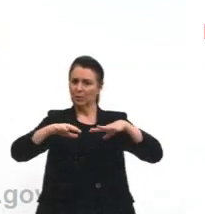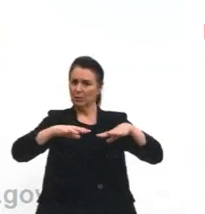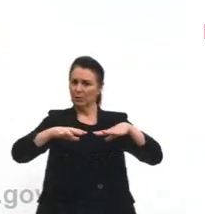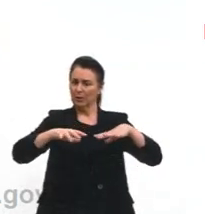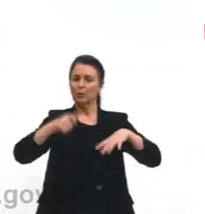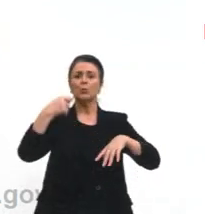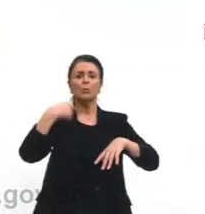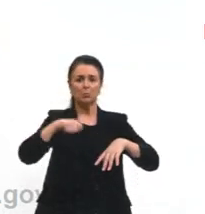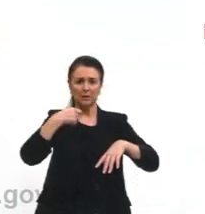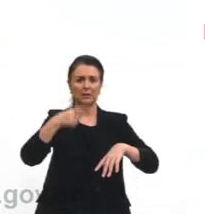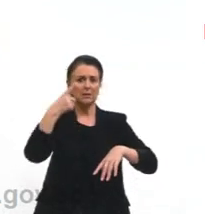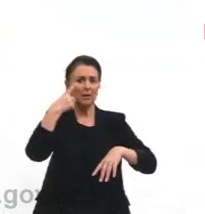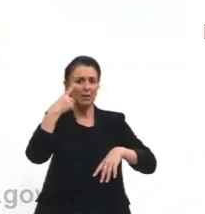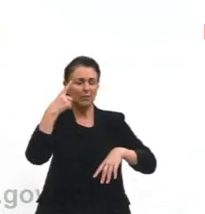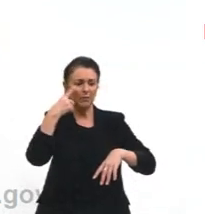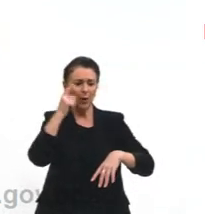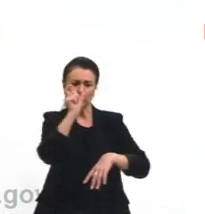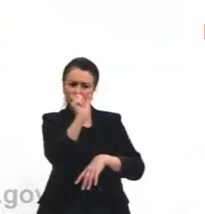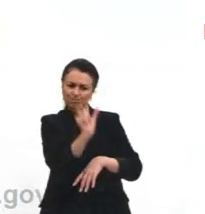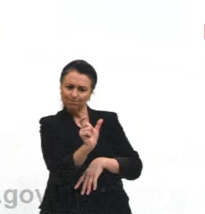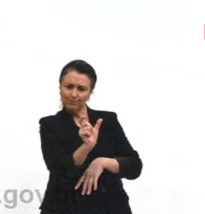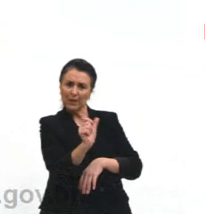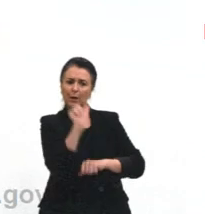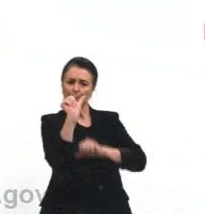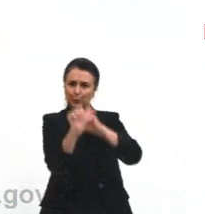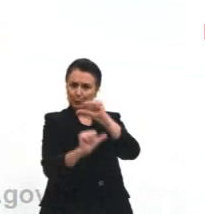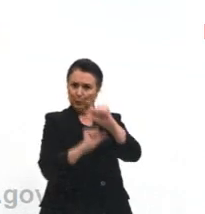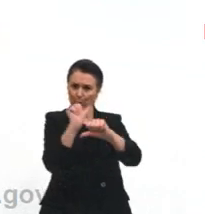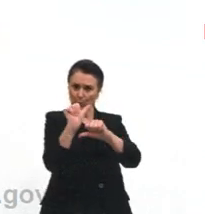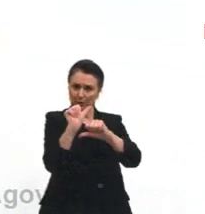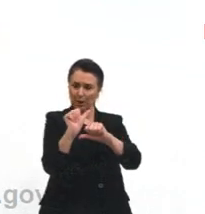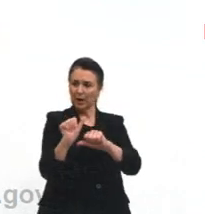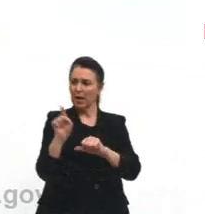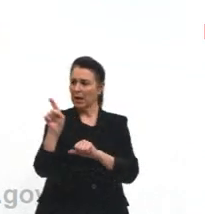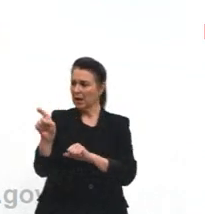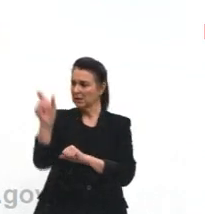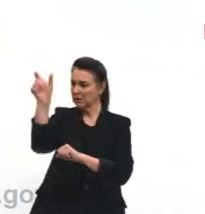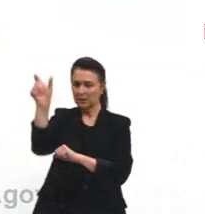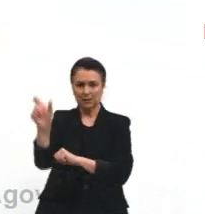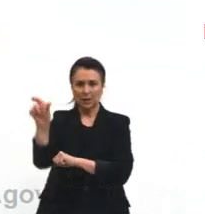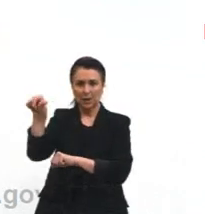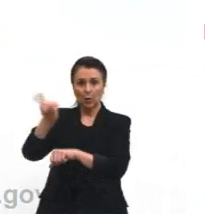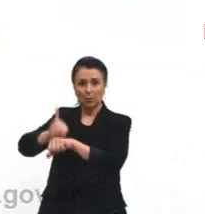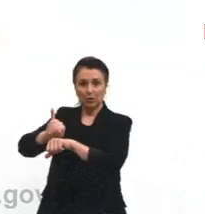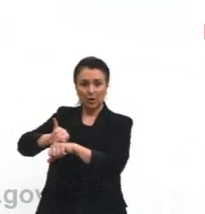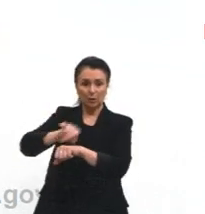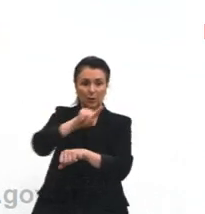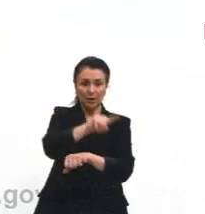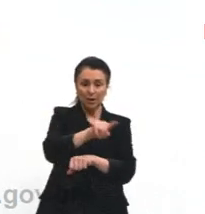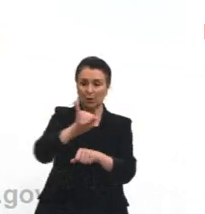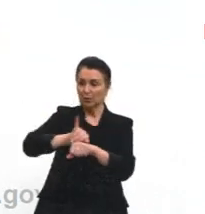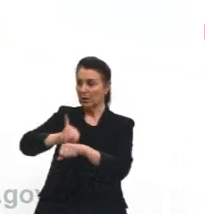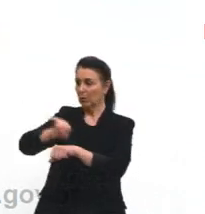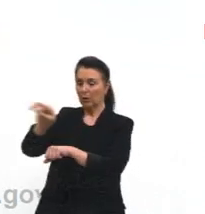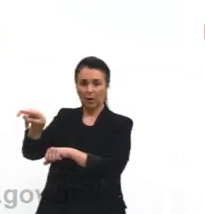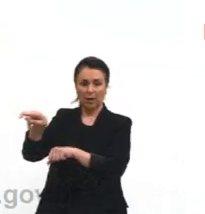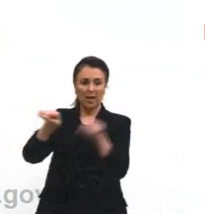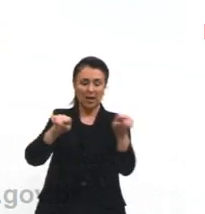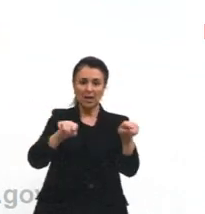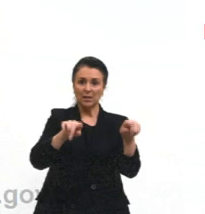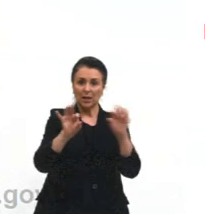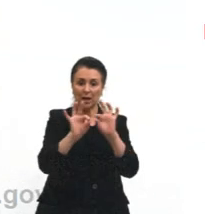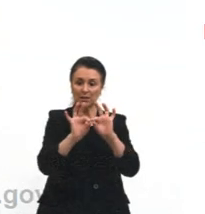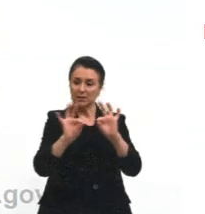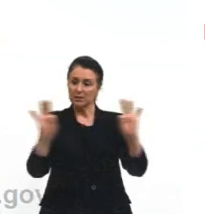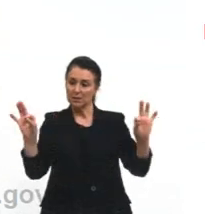preciso ver se a sua posição muda em relação a outros corpos que o rodeiam. Como a gente falou, a distância